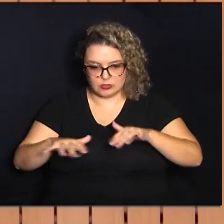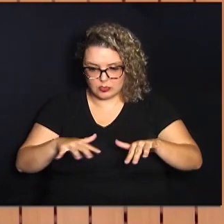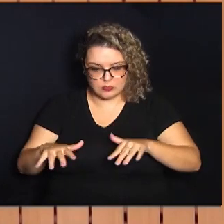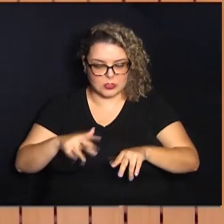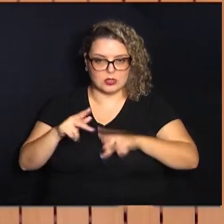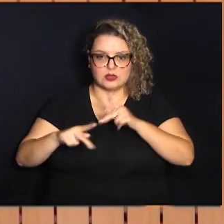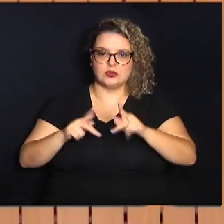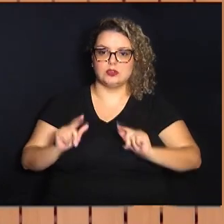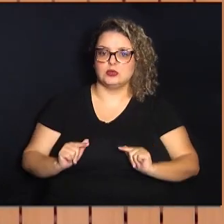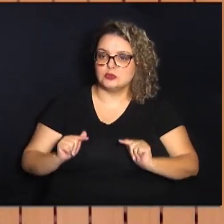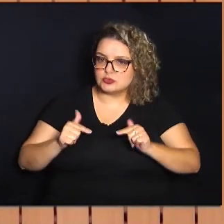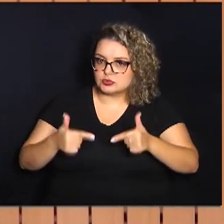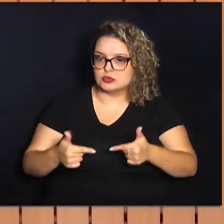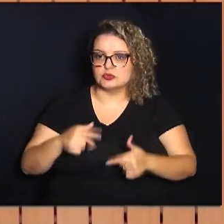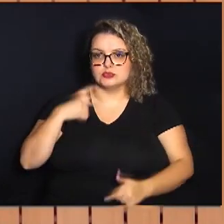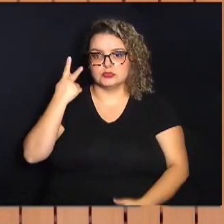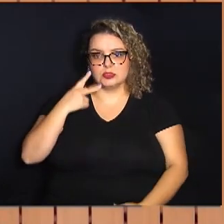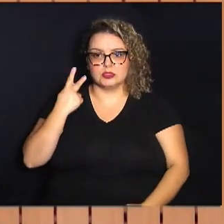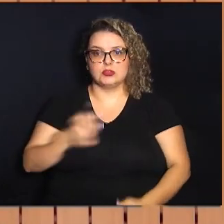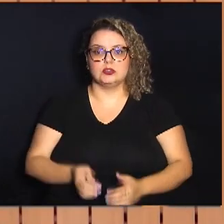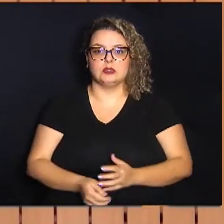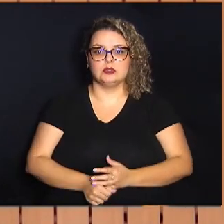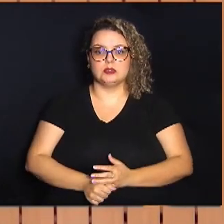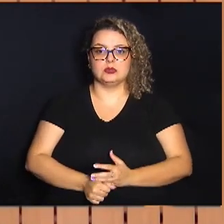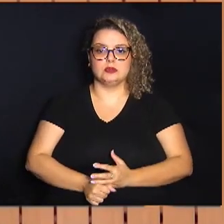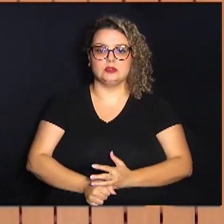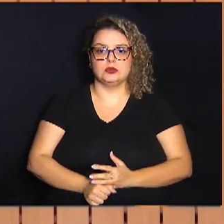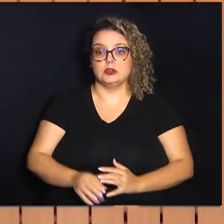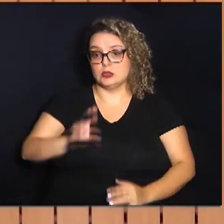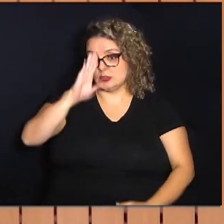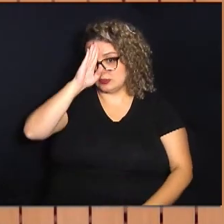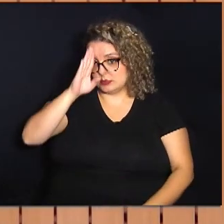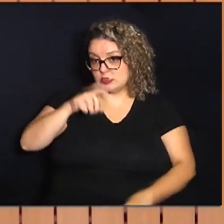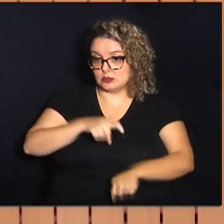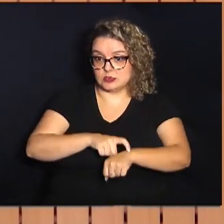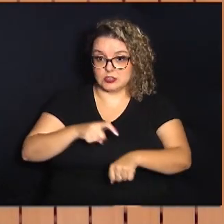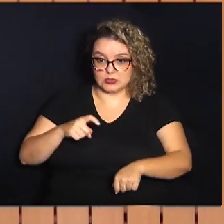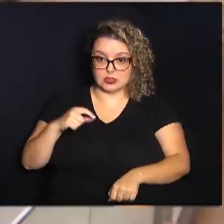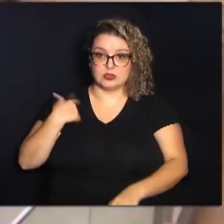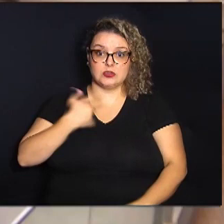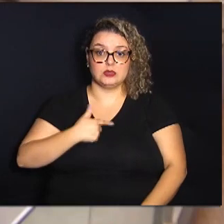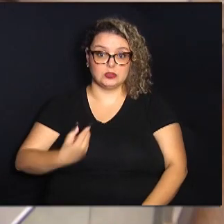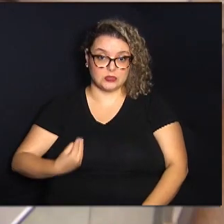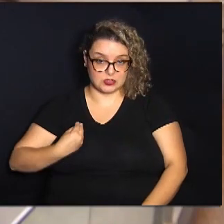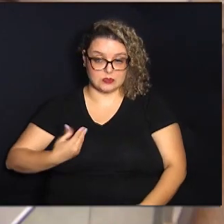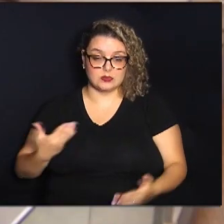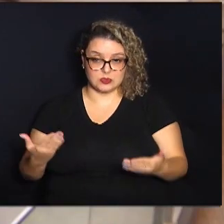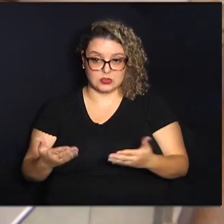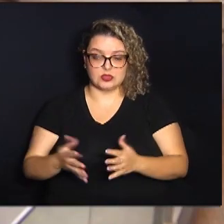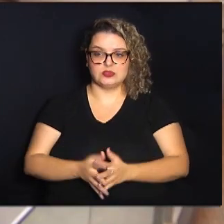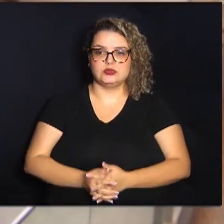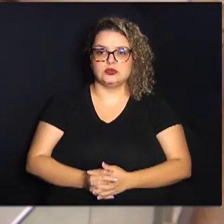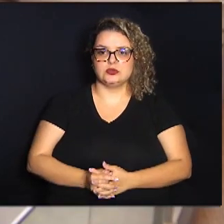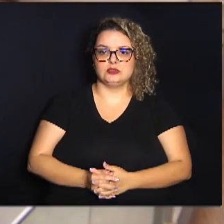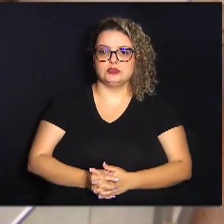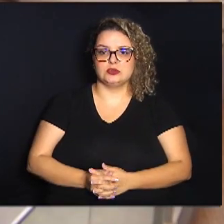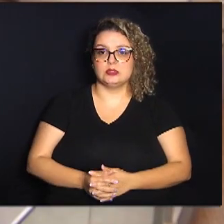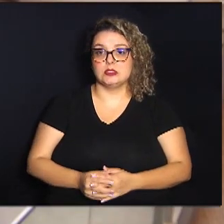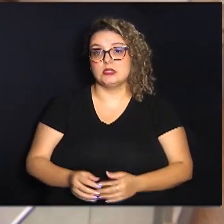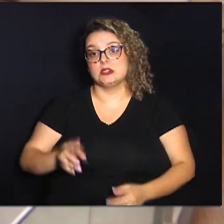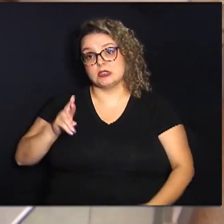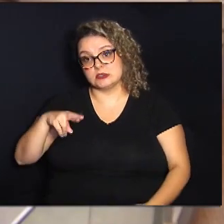lutadores políticos, principalmente no momento que a gente vive hoje. Além das causas sociais,